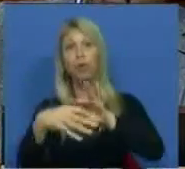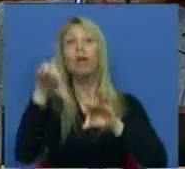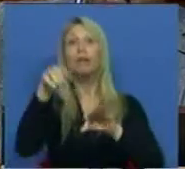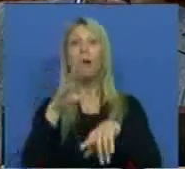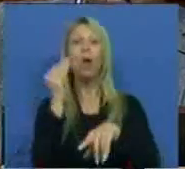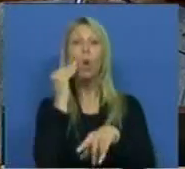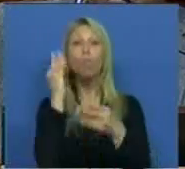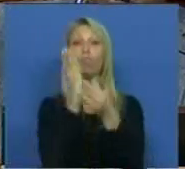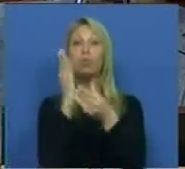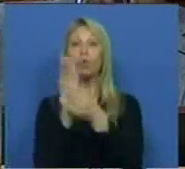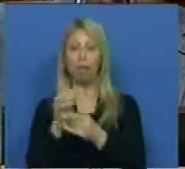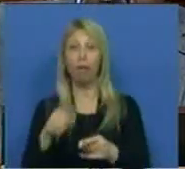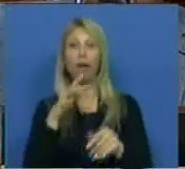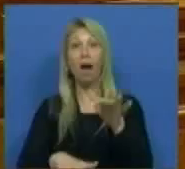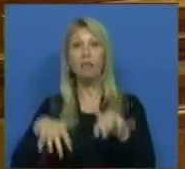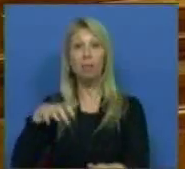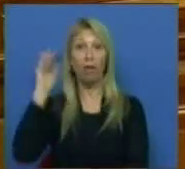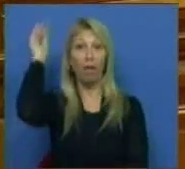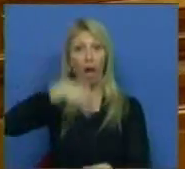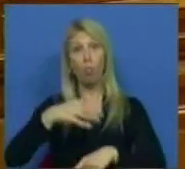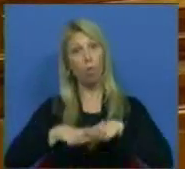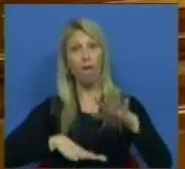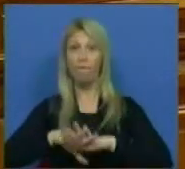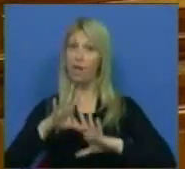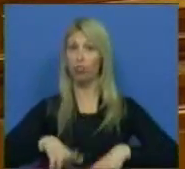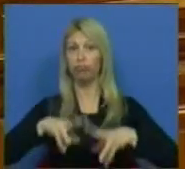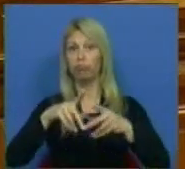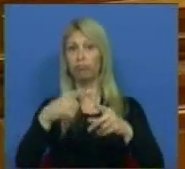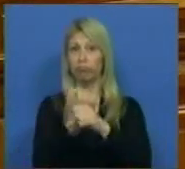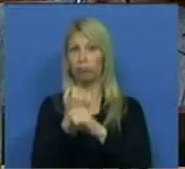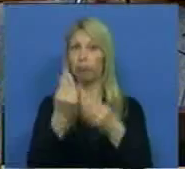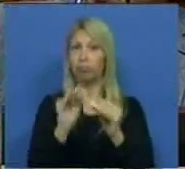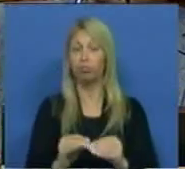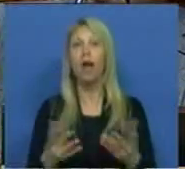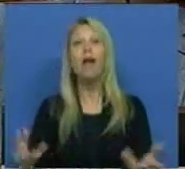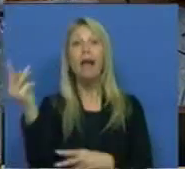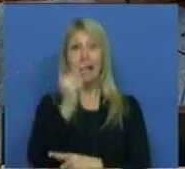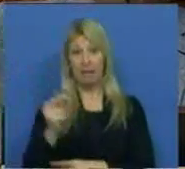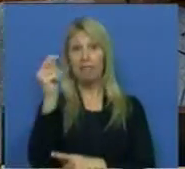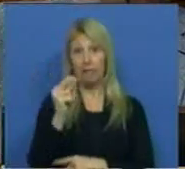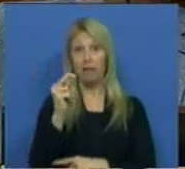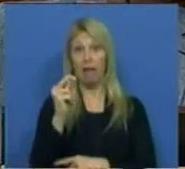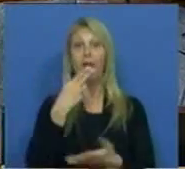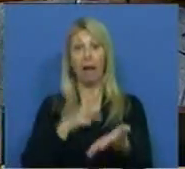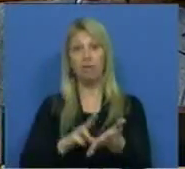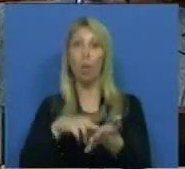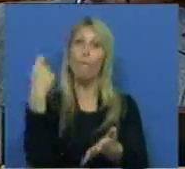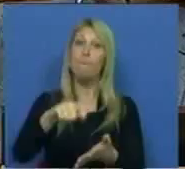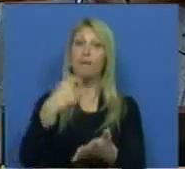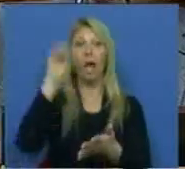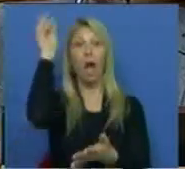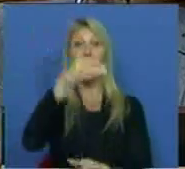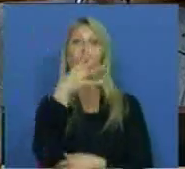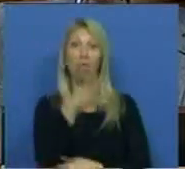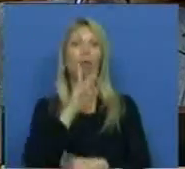processo que esta Assembleia desenvolveu. A terceira ordem de razão invocada pelo Presidente poderia resumir-se a uma